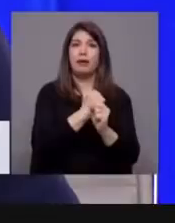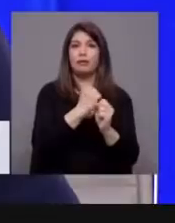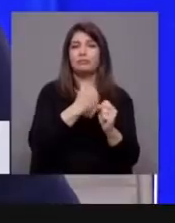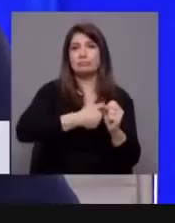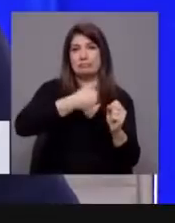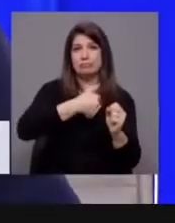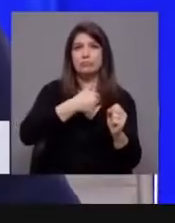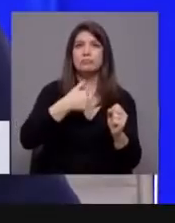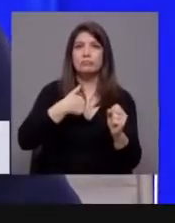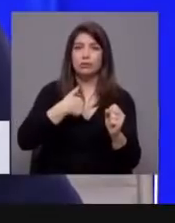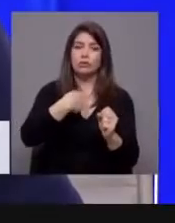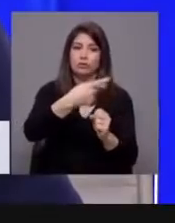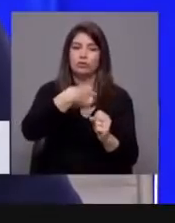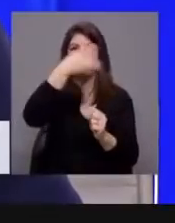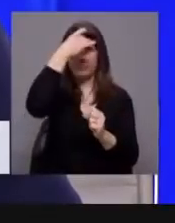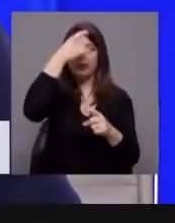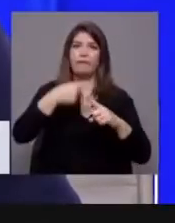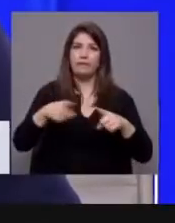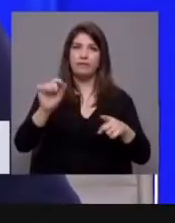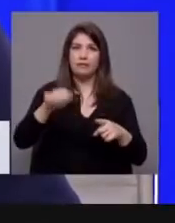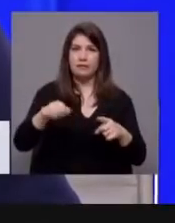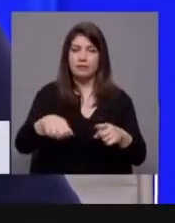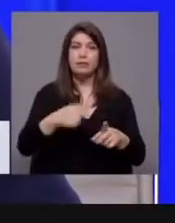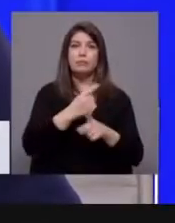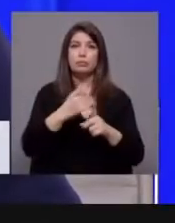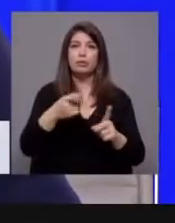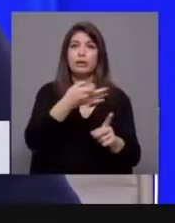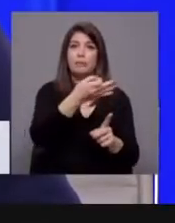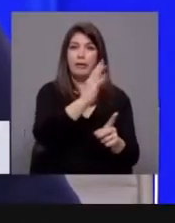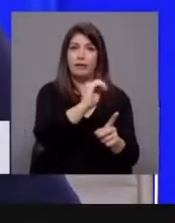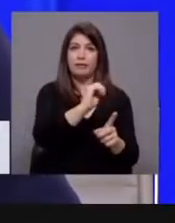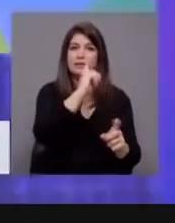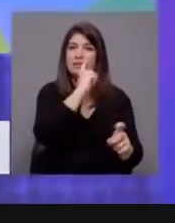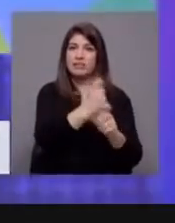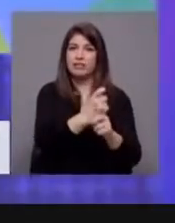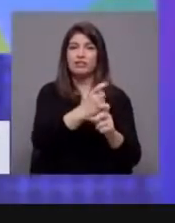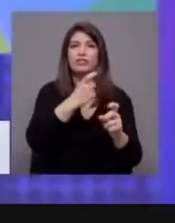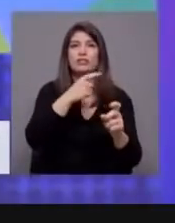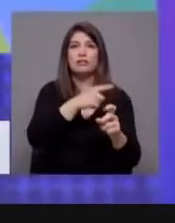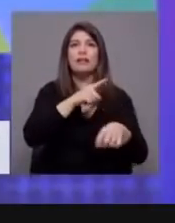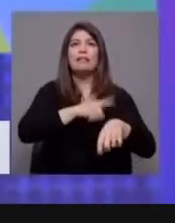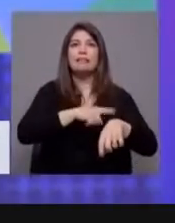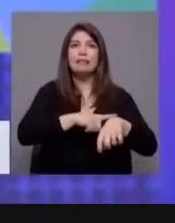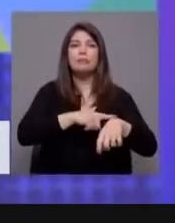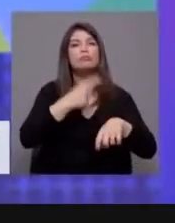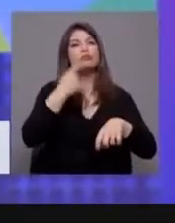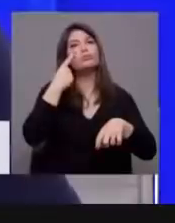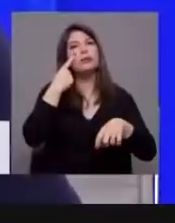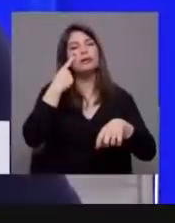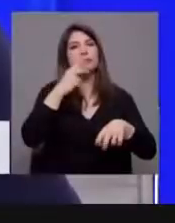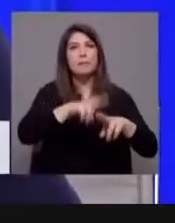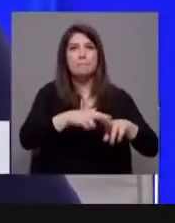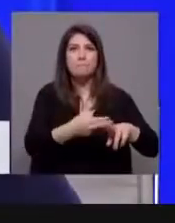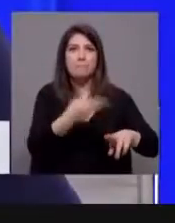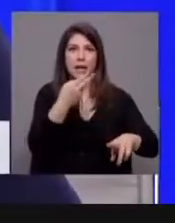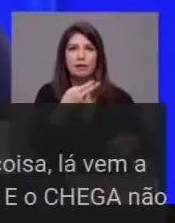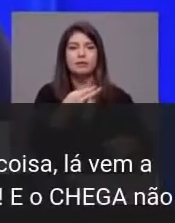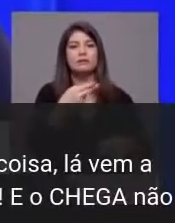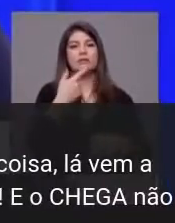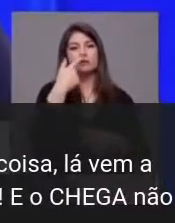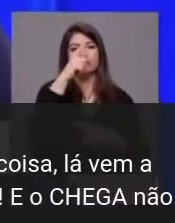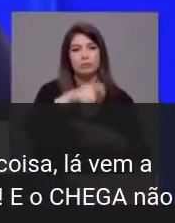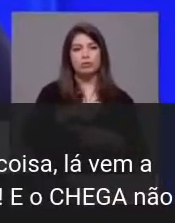na verdade temos uma enorme diferença. É que o Partido Socialista exige manter a duplicação do período experimental em que um trabalhador é